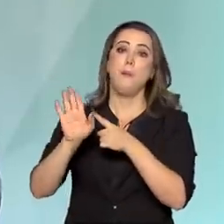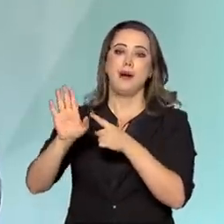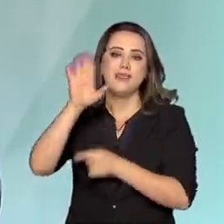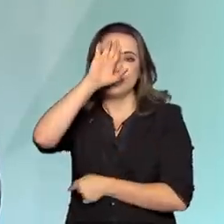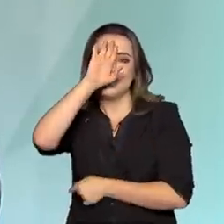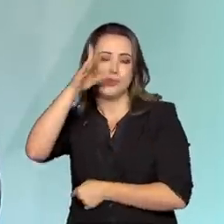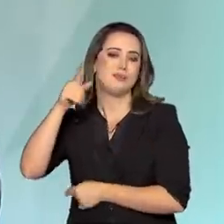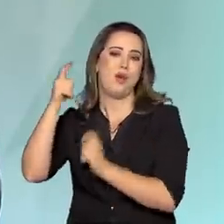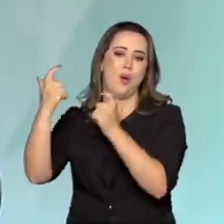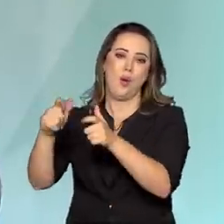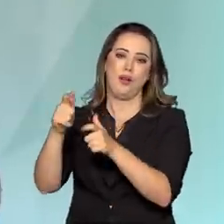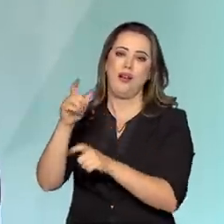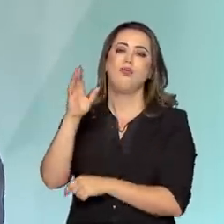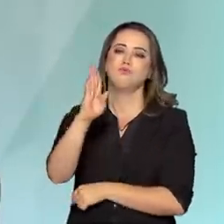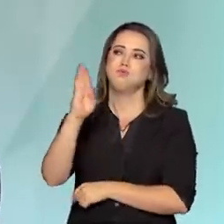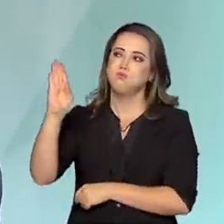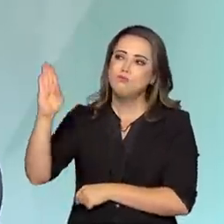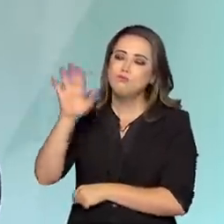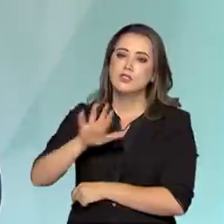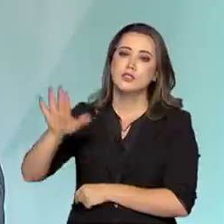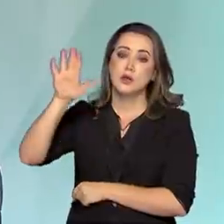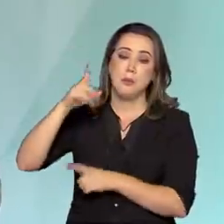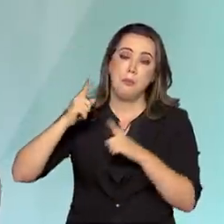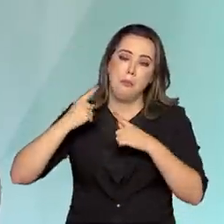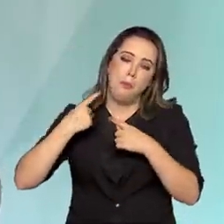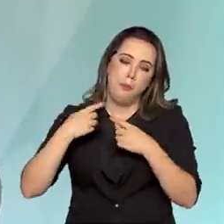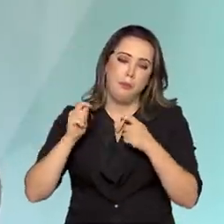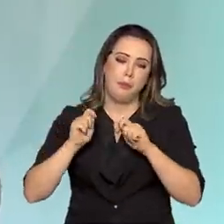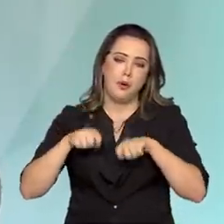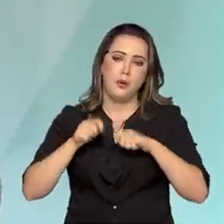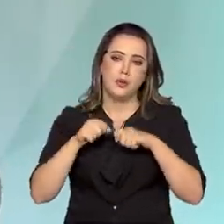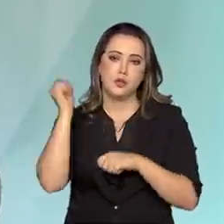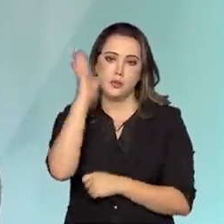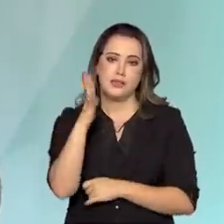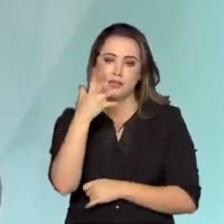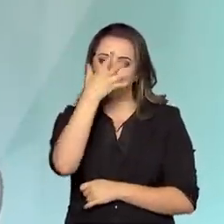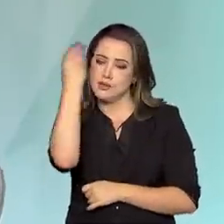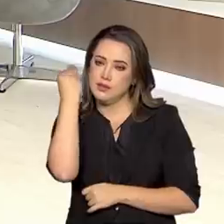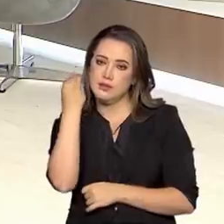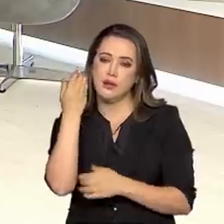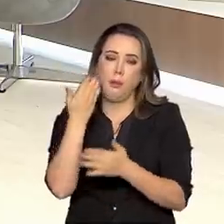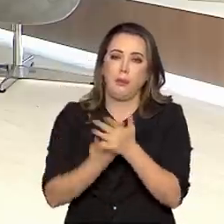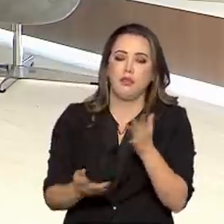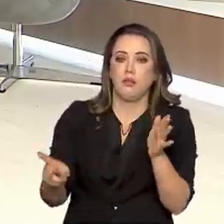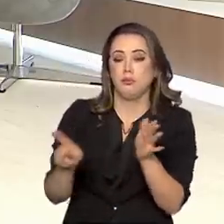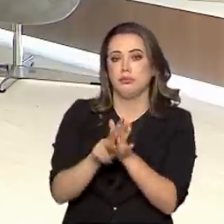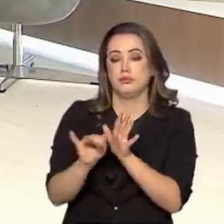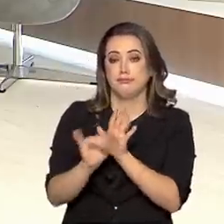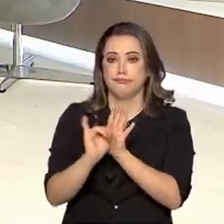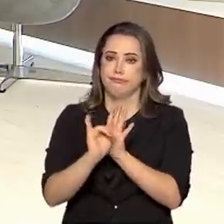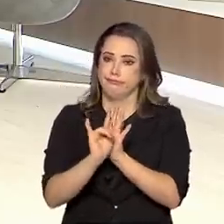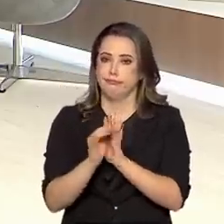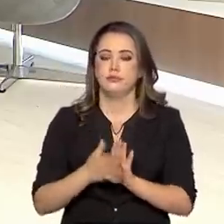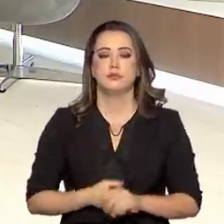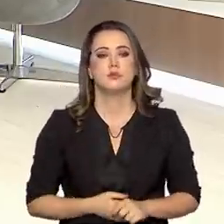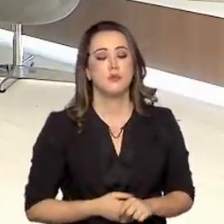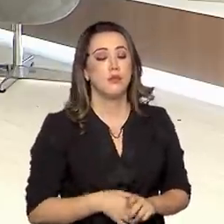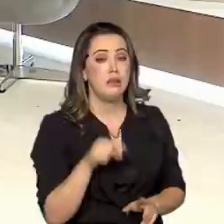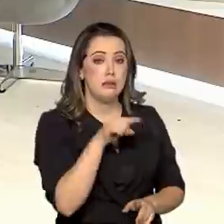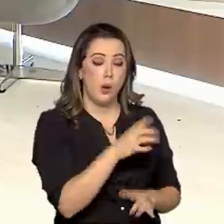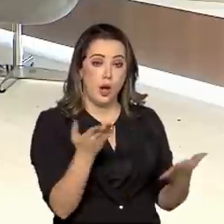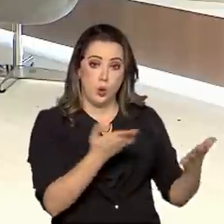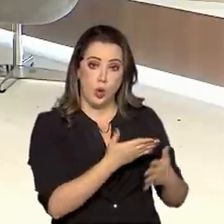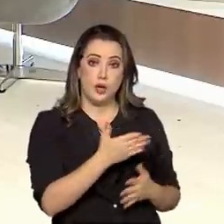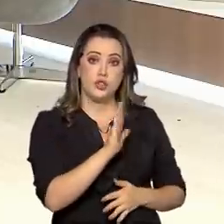Então, sem essa biblioteca, o Brasil poderia ser esquecido e perder a própria identidade. No final desse ano, então, a biblioteca completa 211